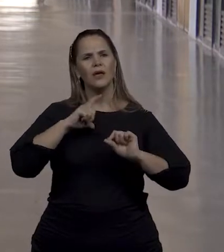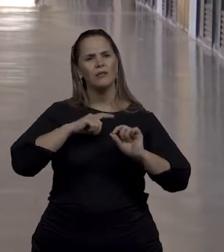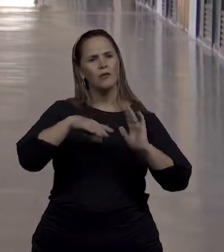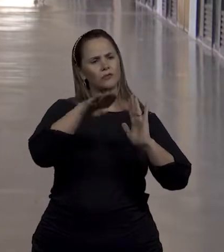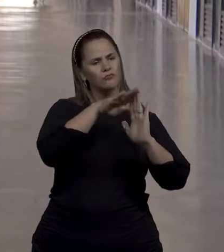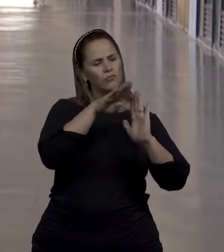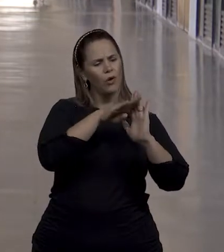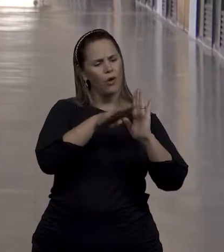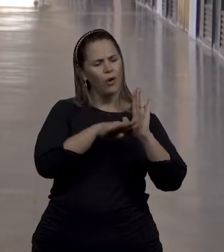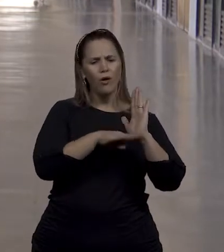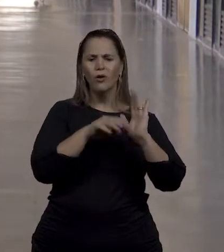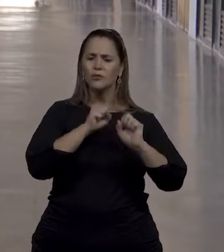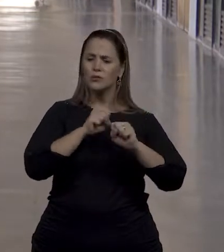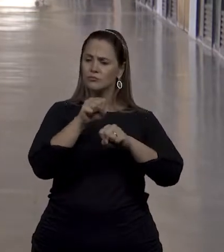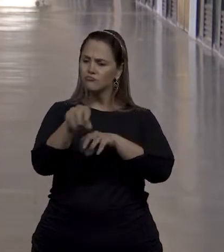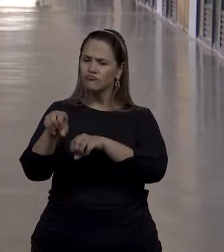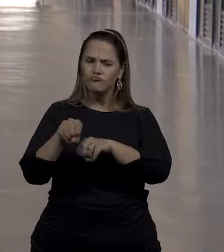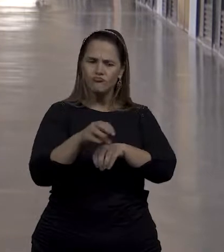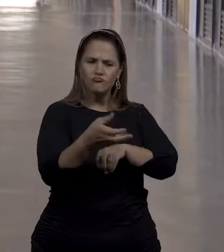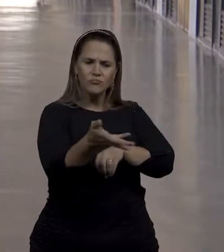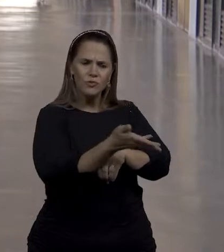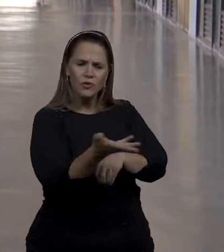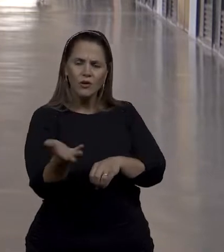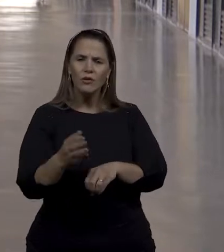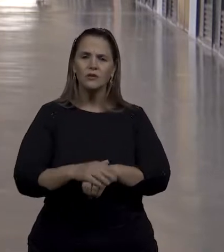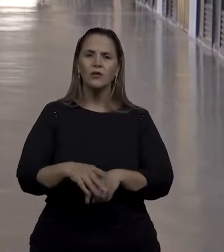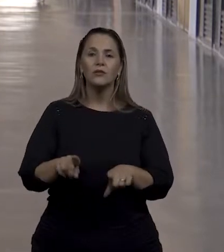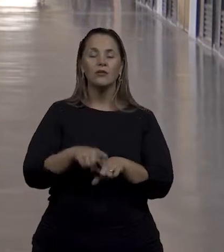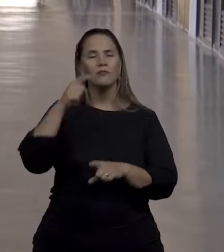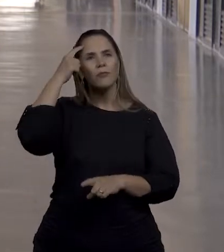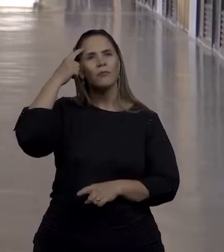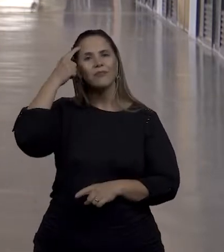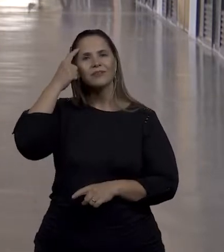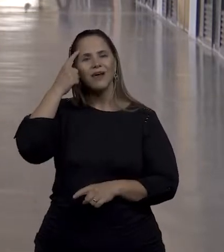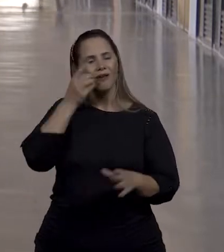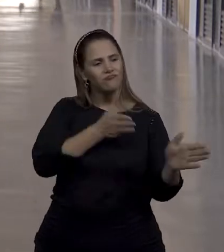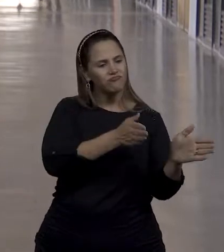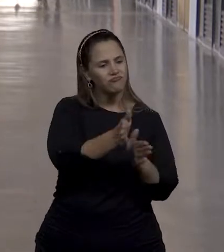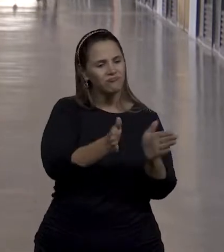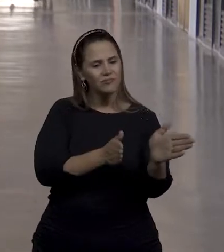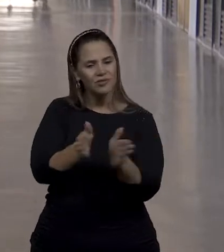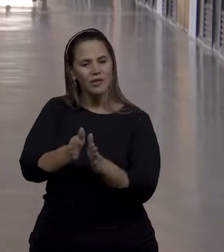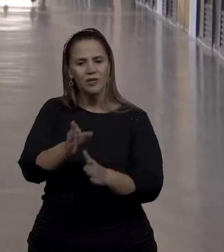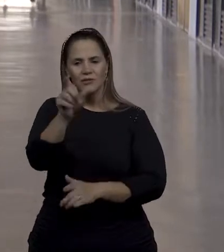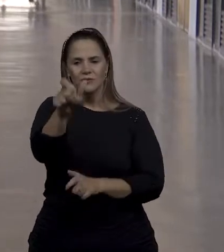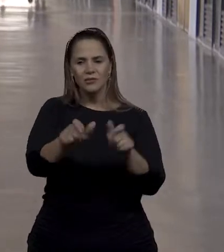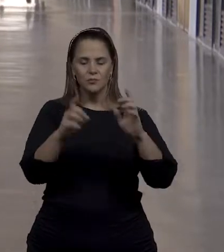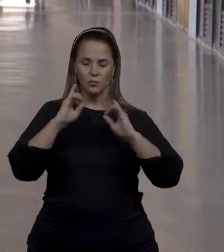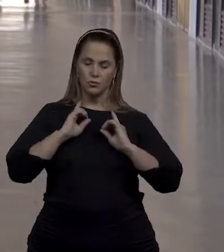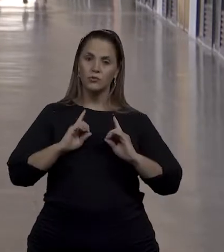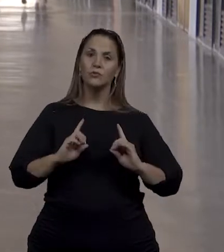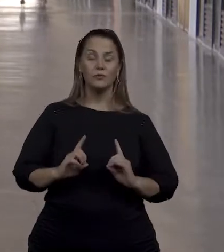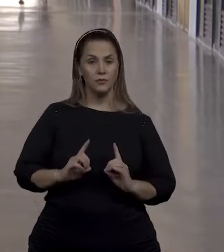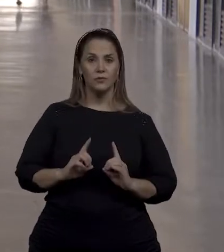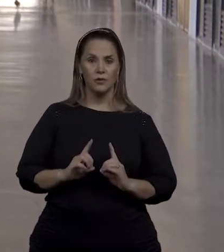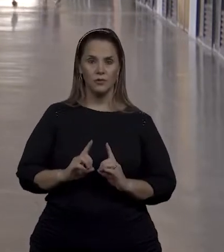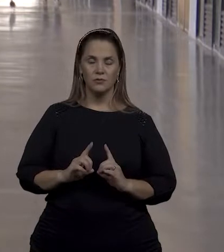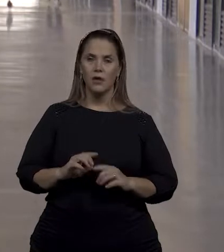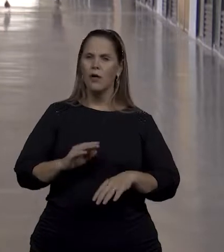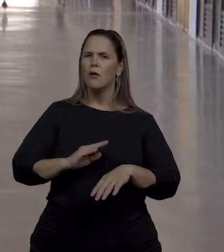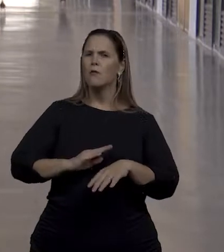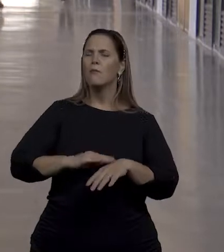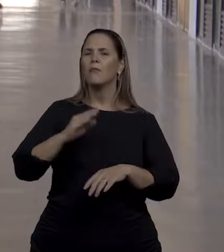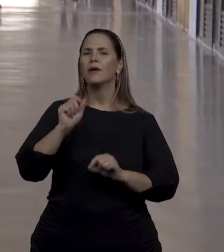tanto um processo educativo mais fortalecido e pensado de forma acessível para as pessoas com deficiência, especialmente em temáticas que